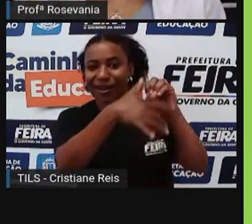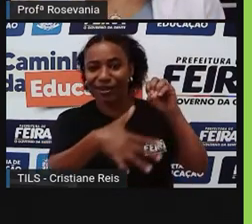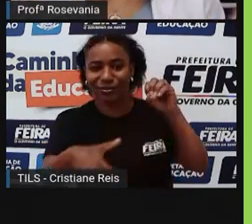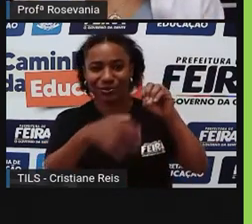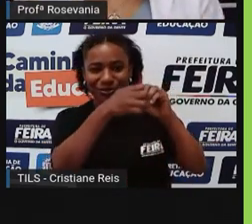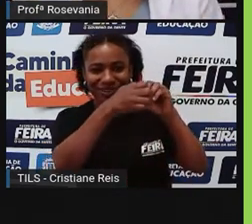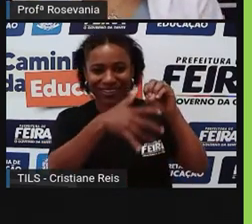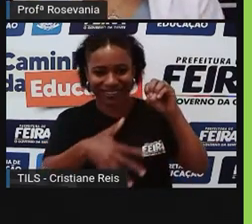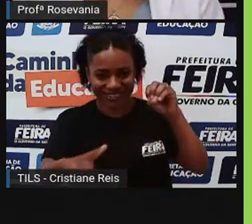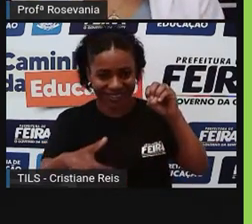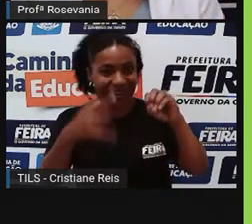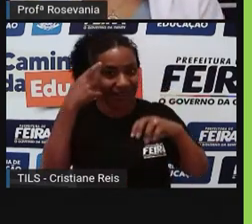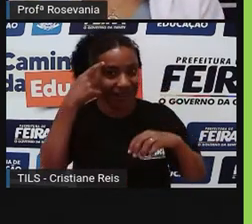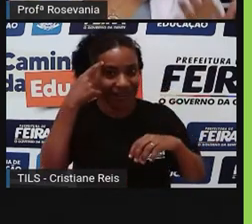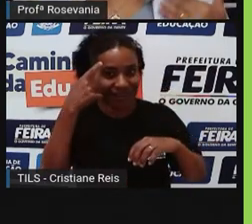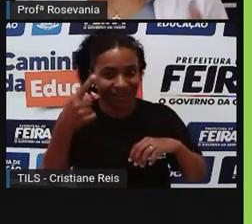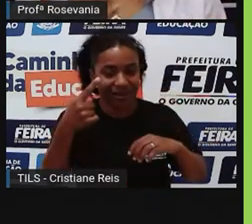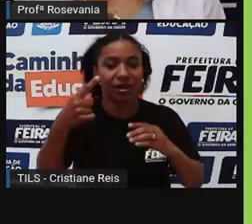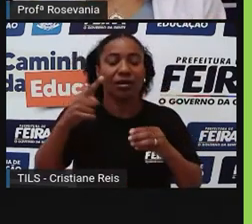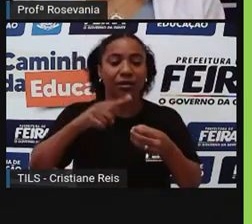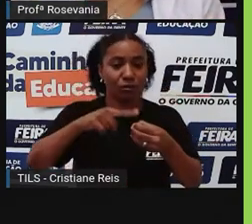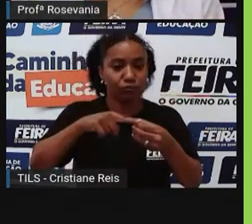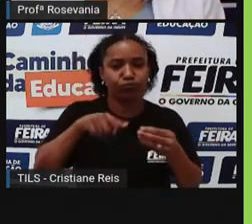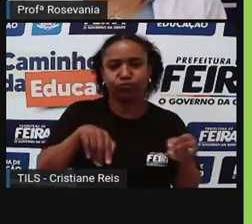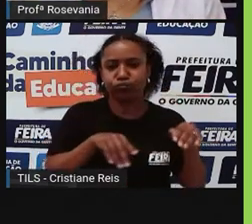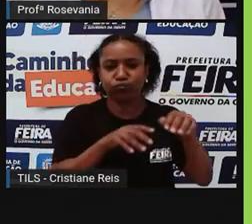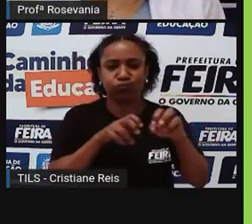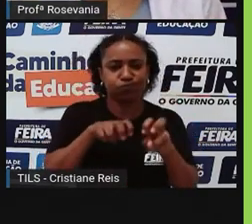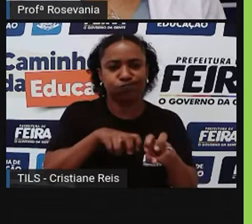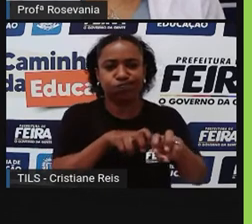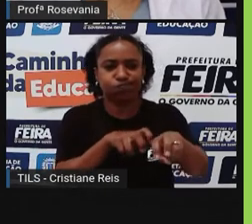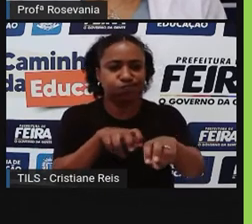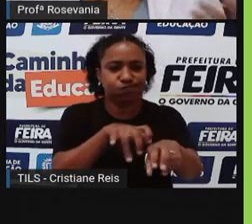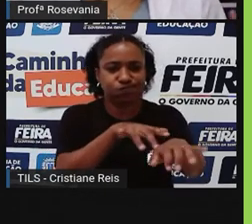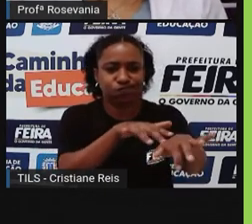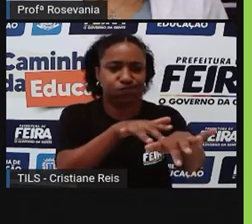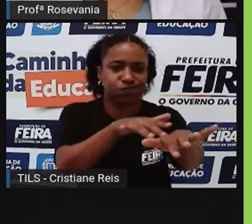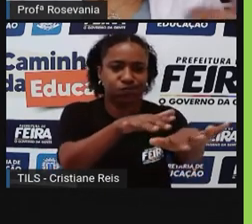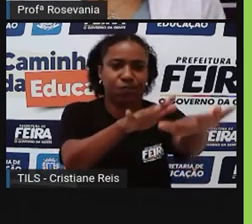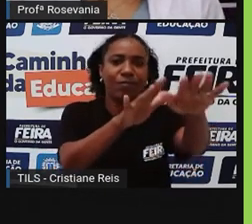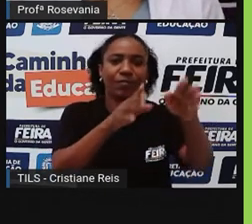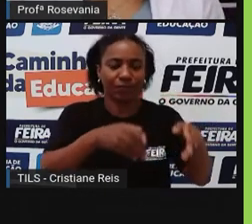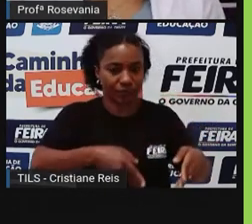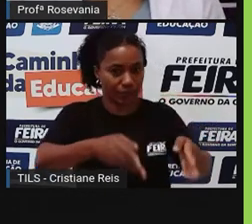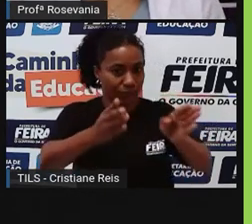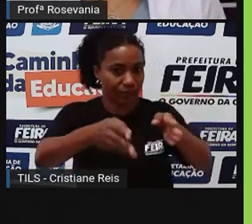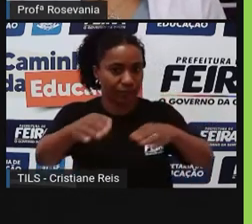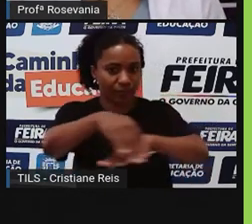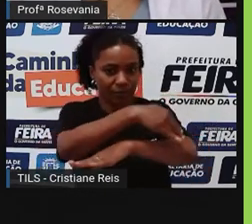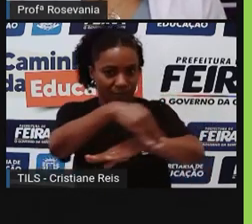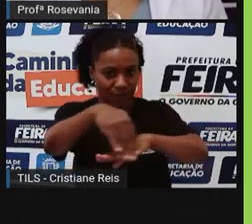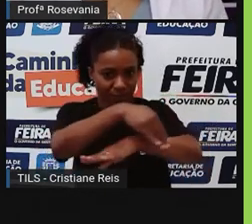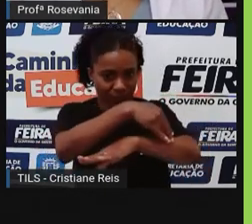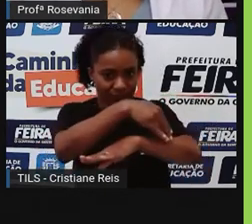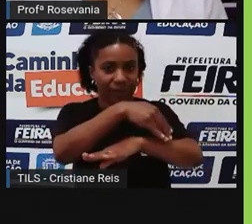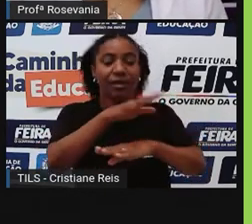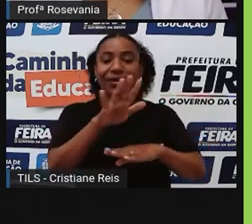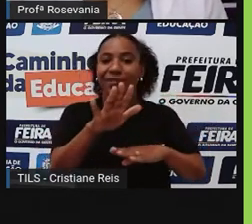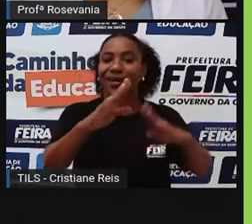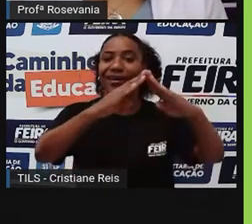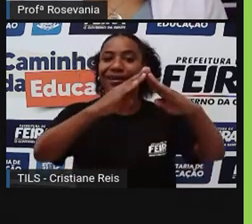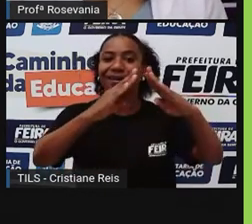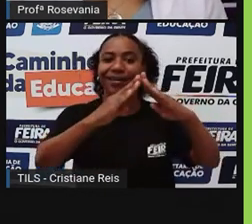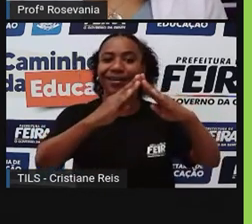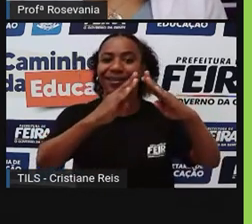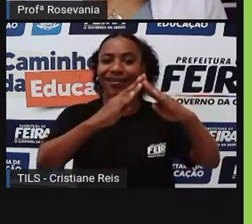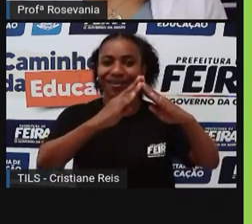pertenciam, né, à Cachoeira, depois foi que modificou, né, para ficar realmente com a sede em Feira de Santana, mas